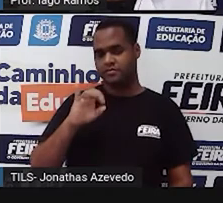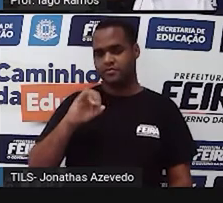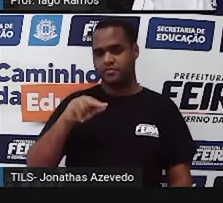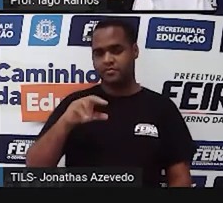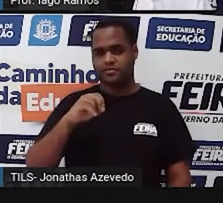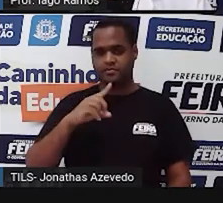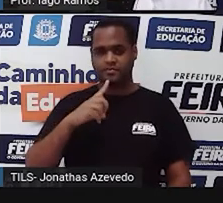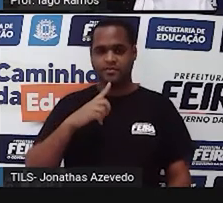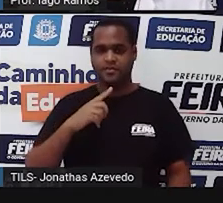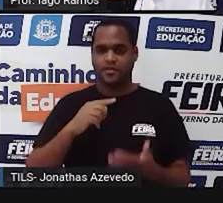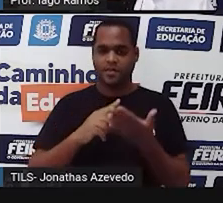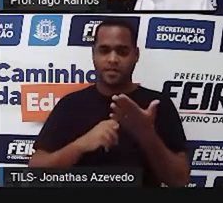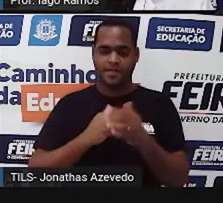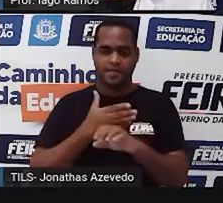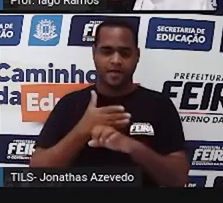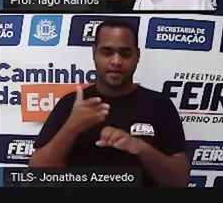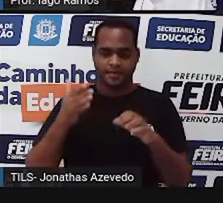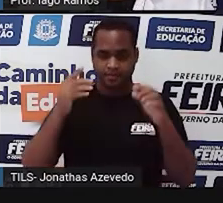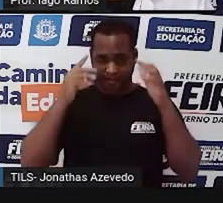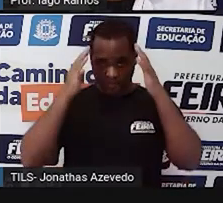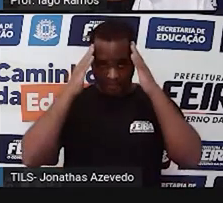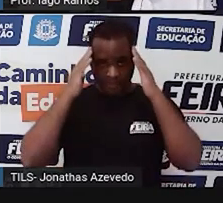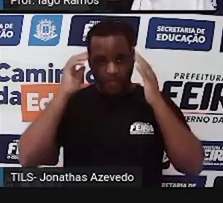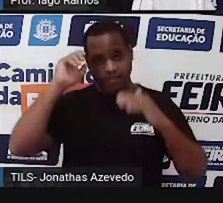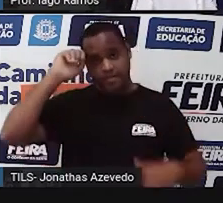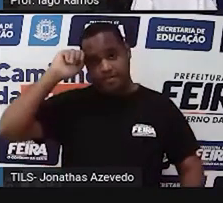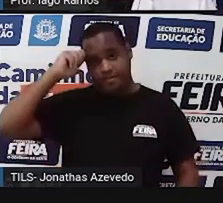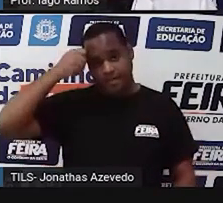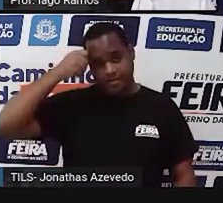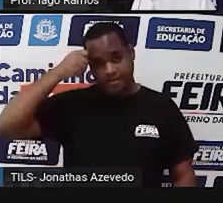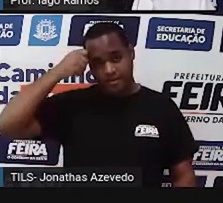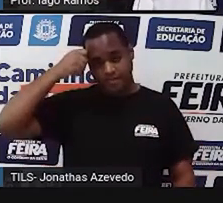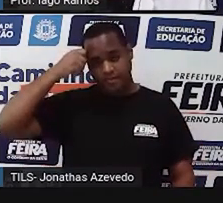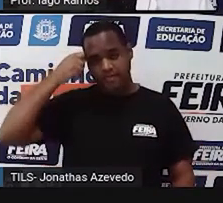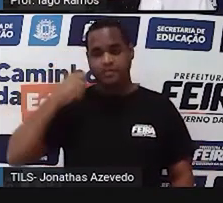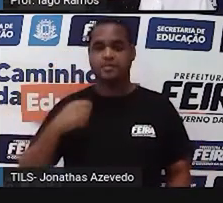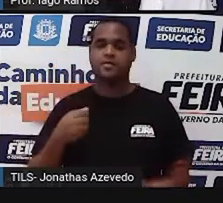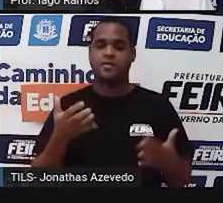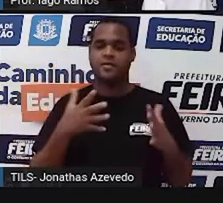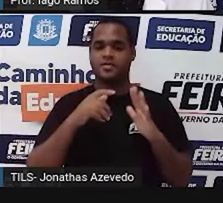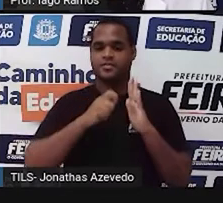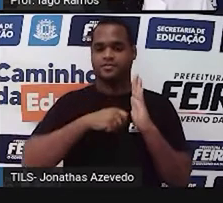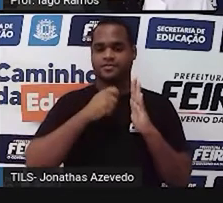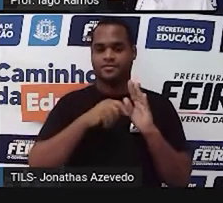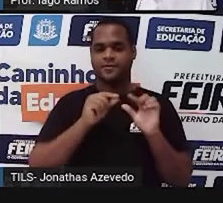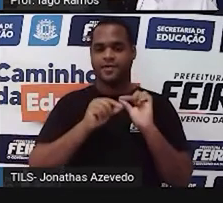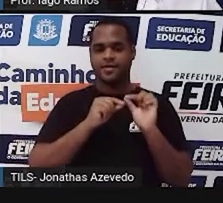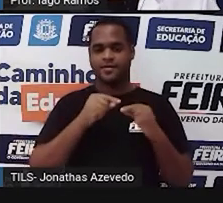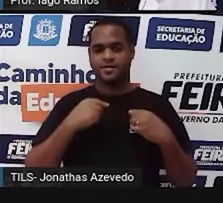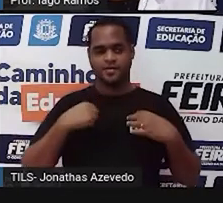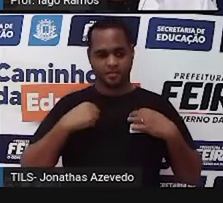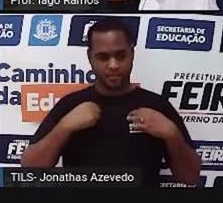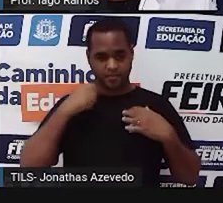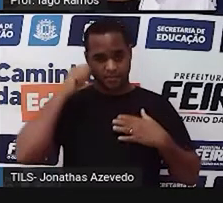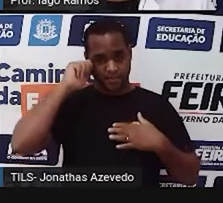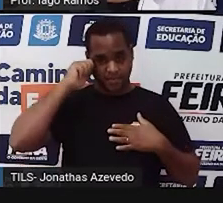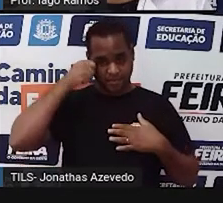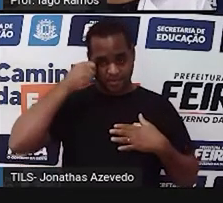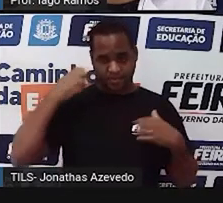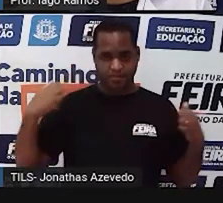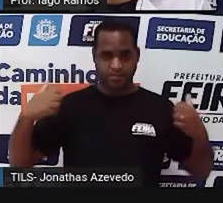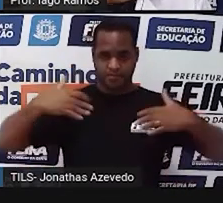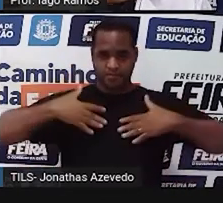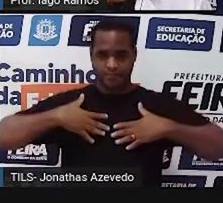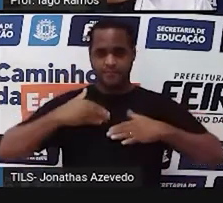Eu tenho pele branca, o meu cabelo ele é preto, no momento eu gravo com uma camisa preta, por cima um